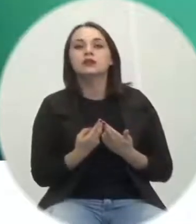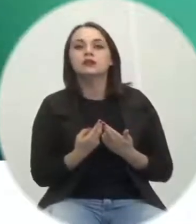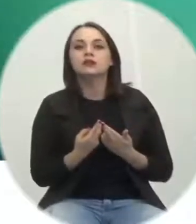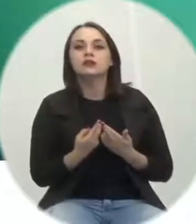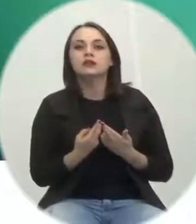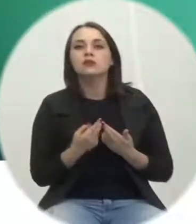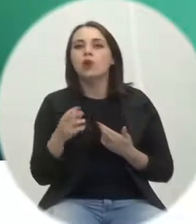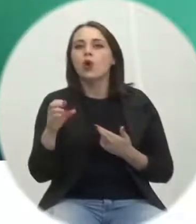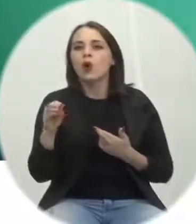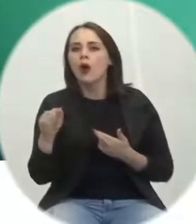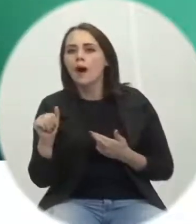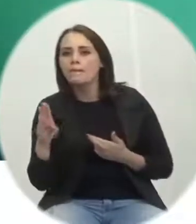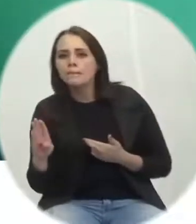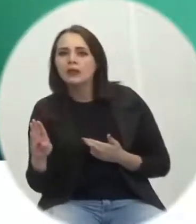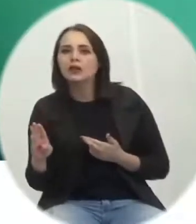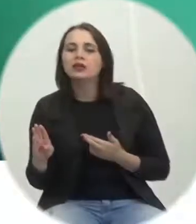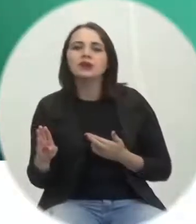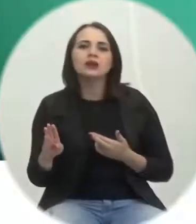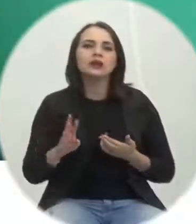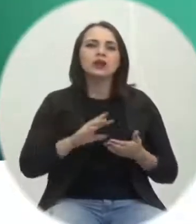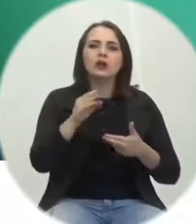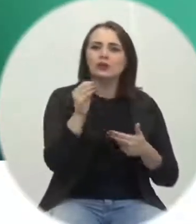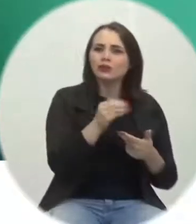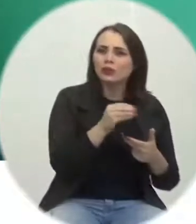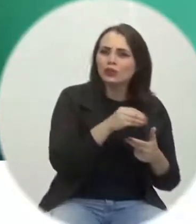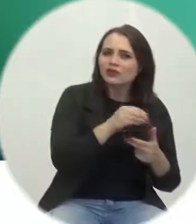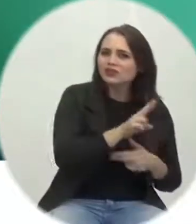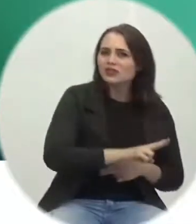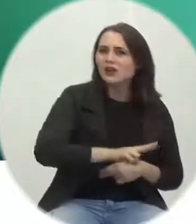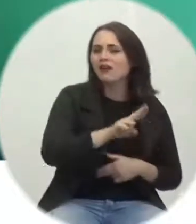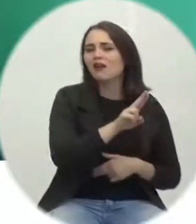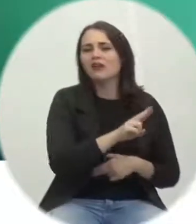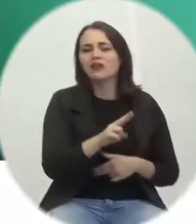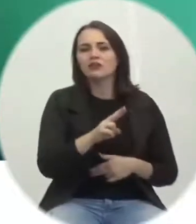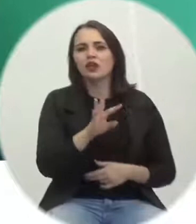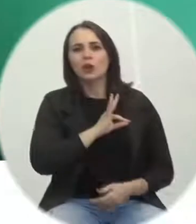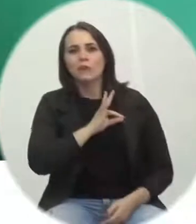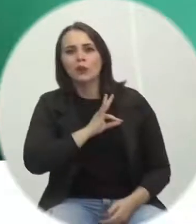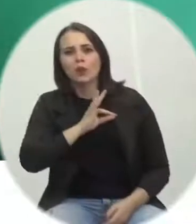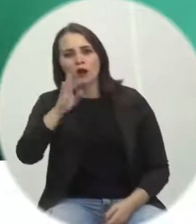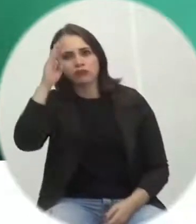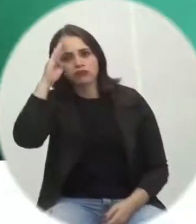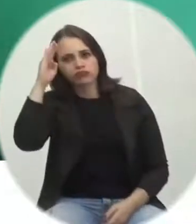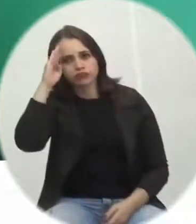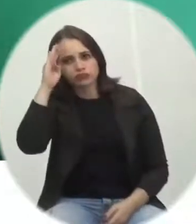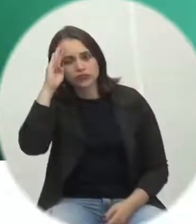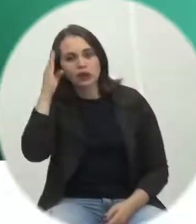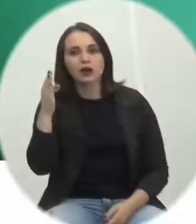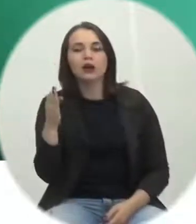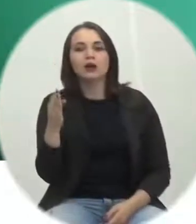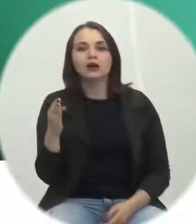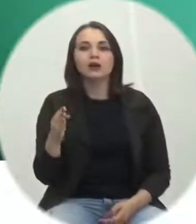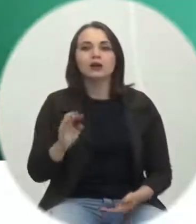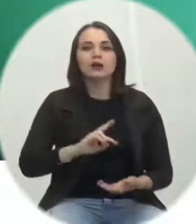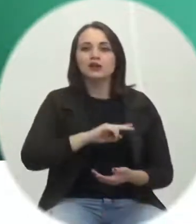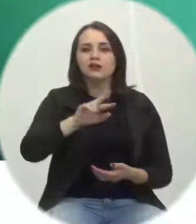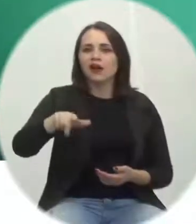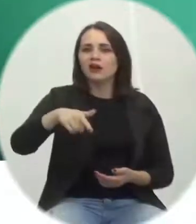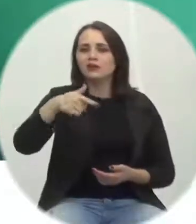no Previps, Universidade, Polícia Militar através da Rede Catarina, entre outras